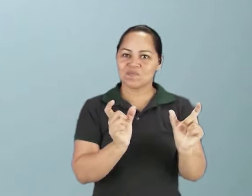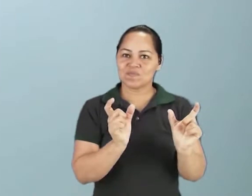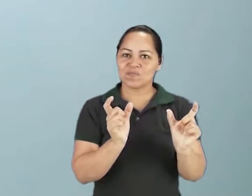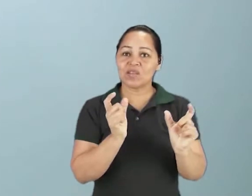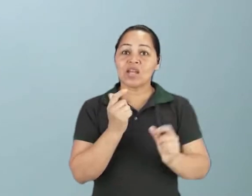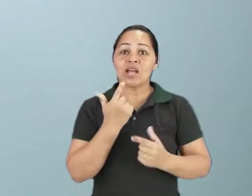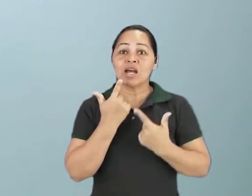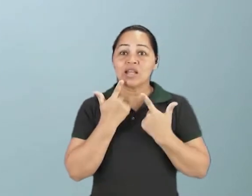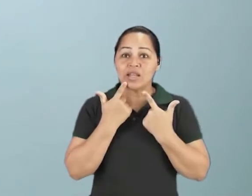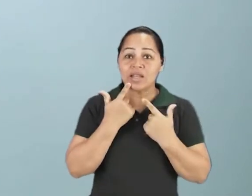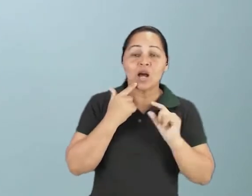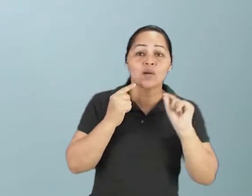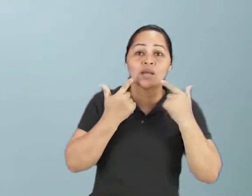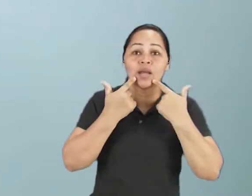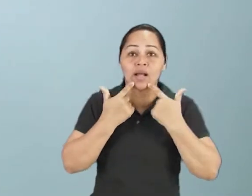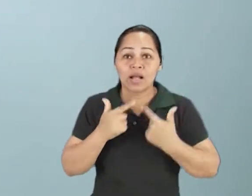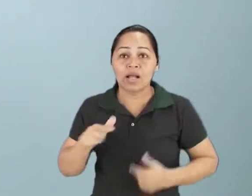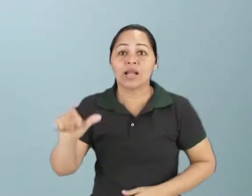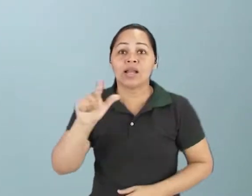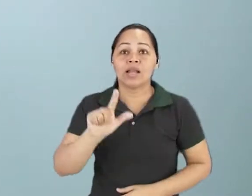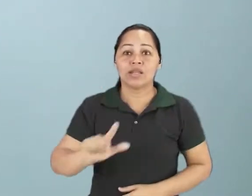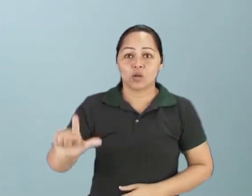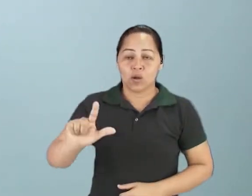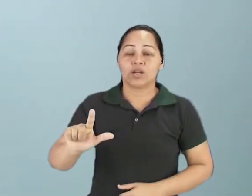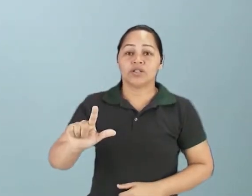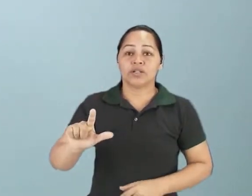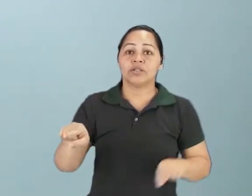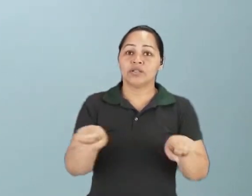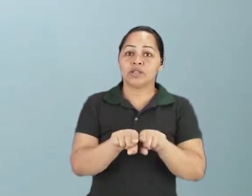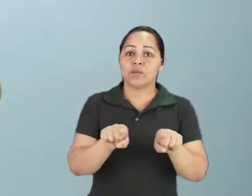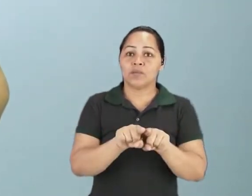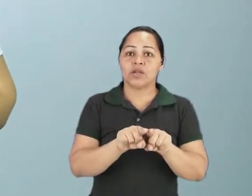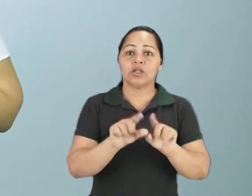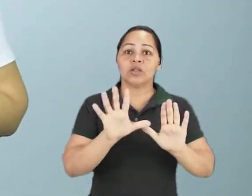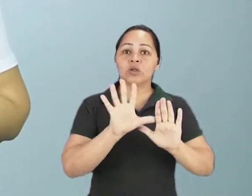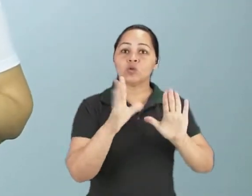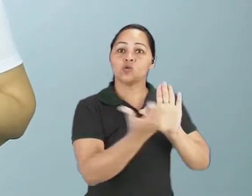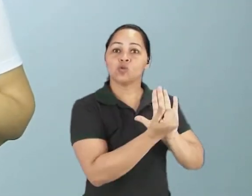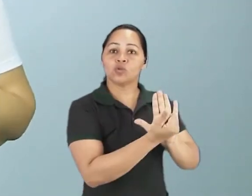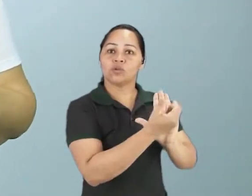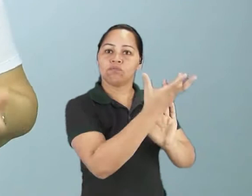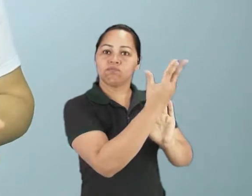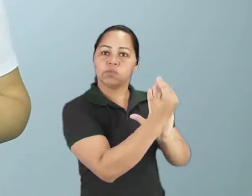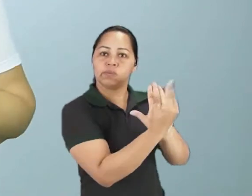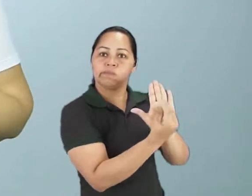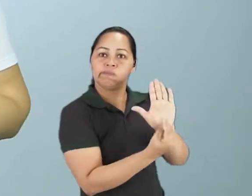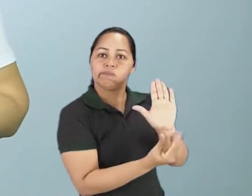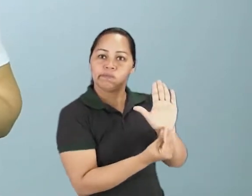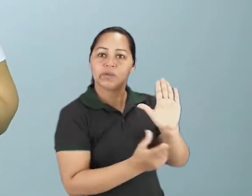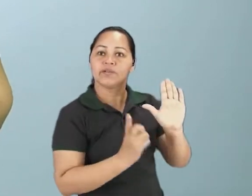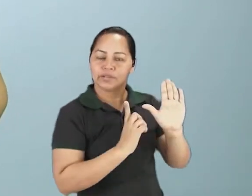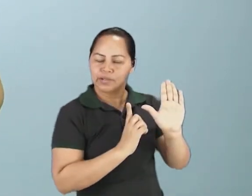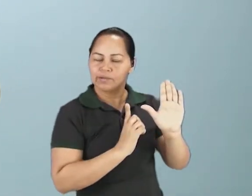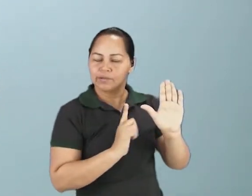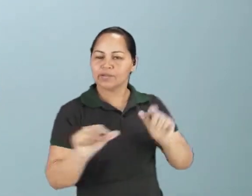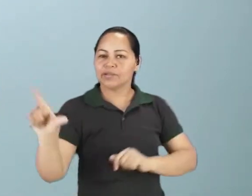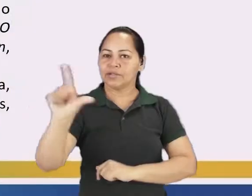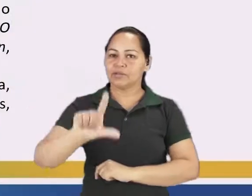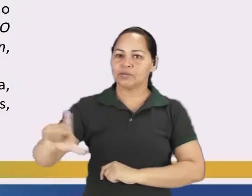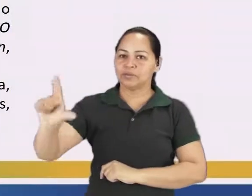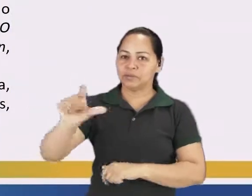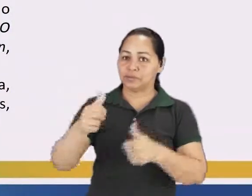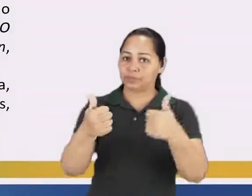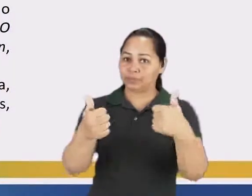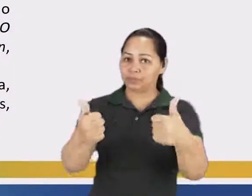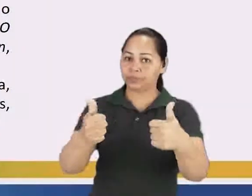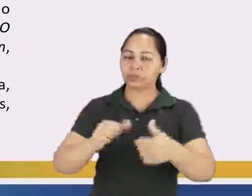esse o nosso ponto onde está inserido as questões de literatura, tá bom?